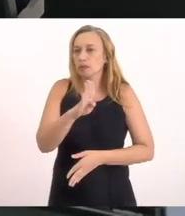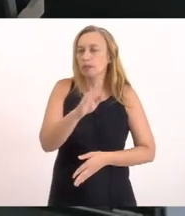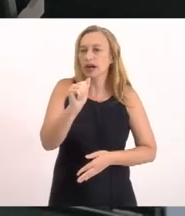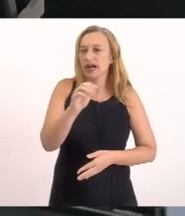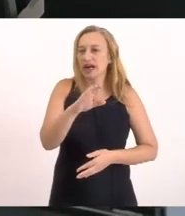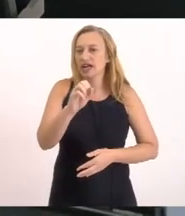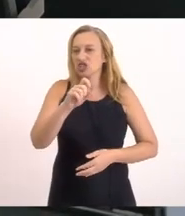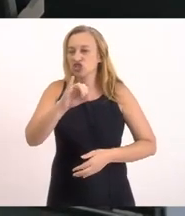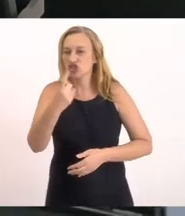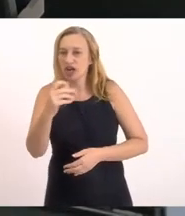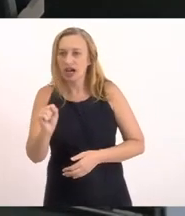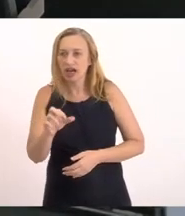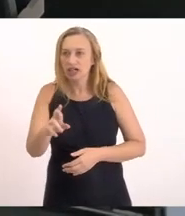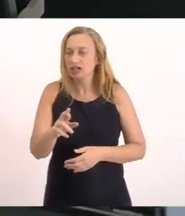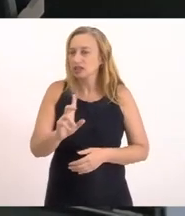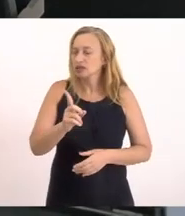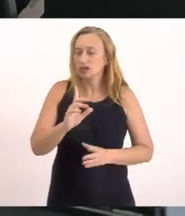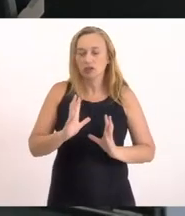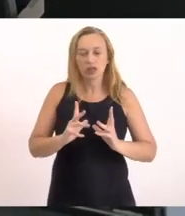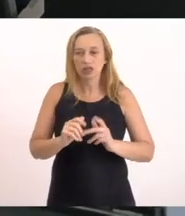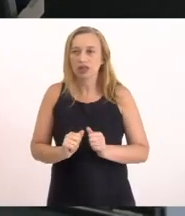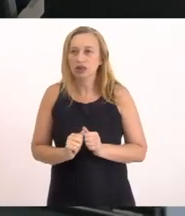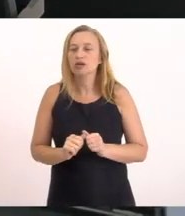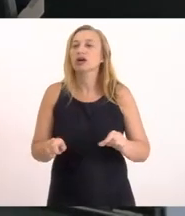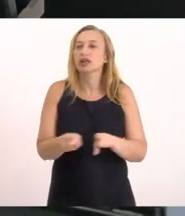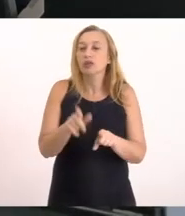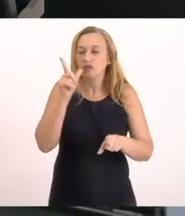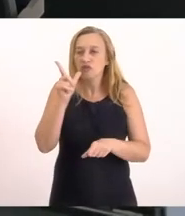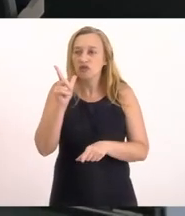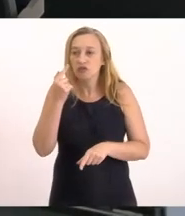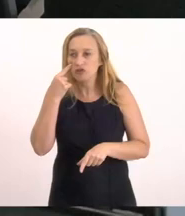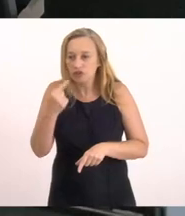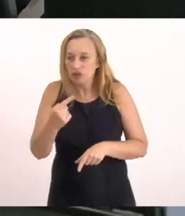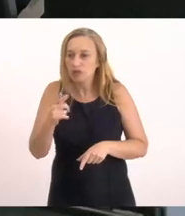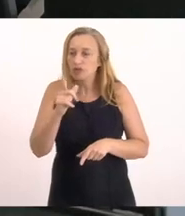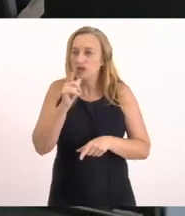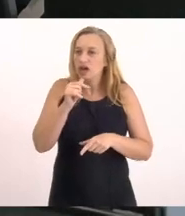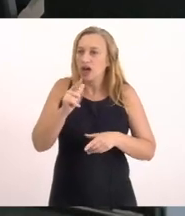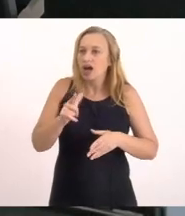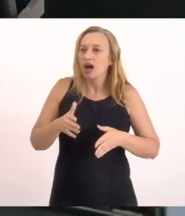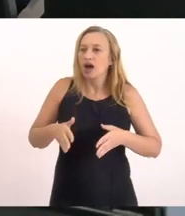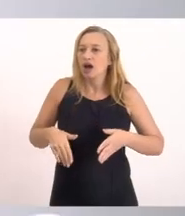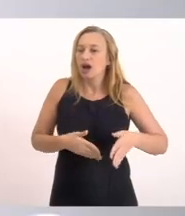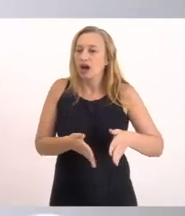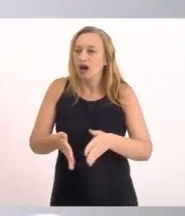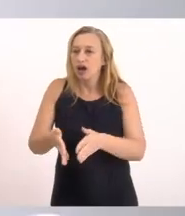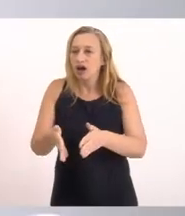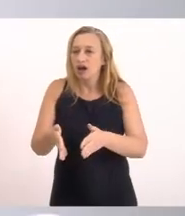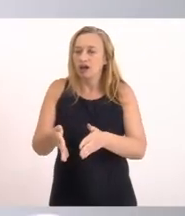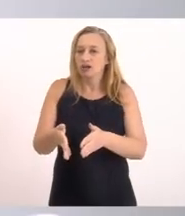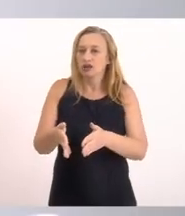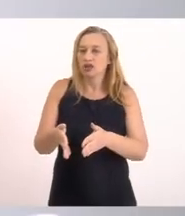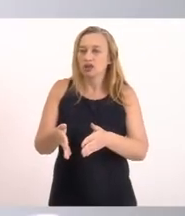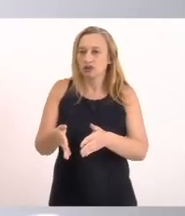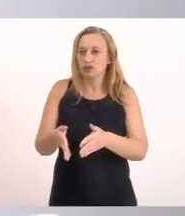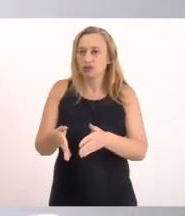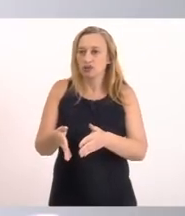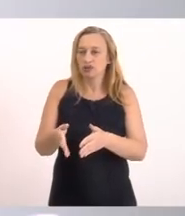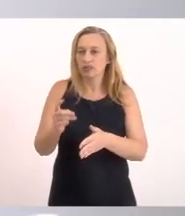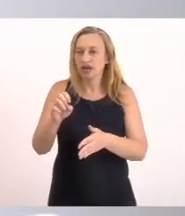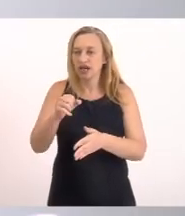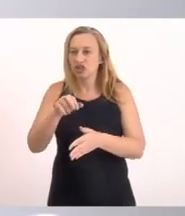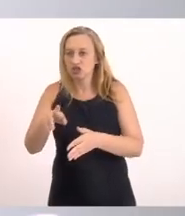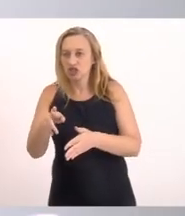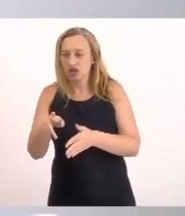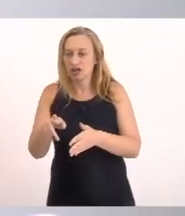tratar aquela água Vimos a água Do Rio Bacaxá Entrando na Lagoa De Saquarema In natura Então assim Foram constatadas